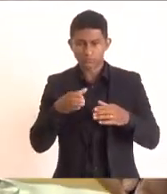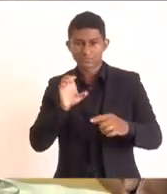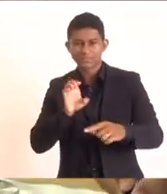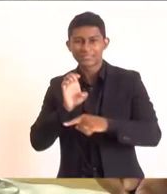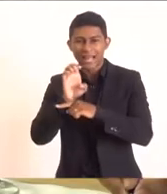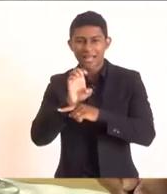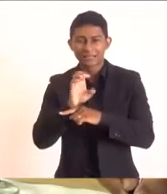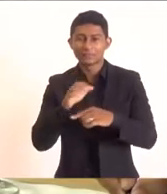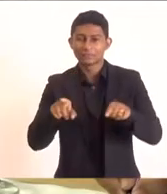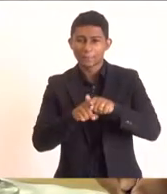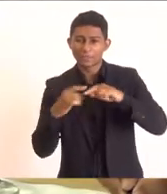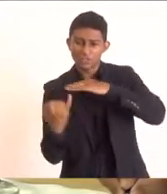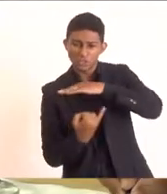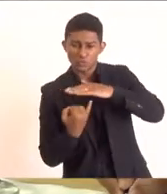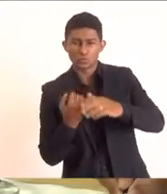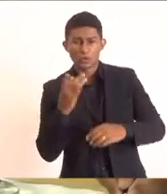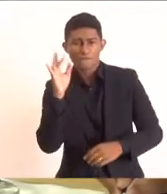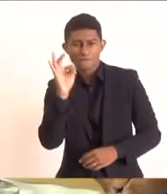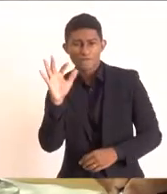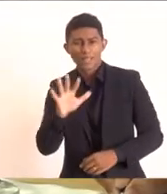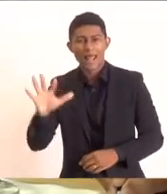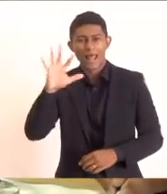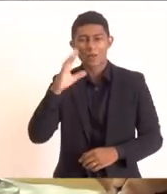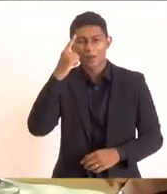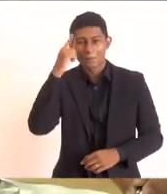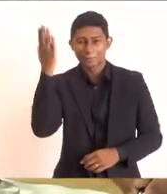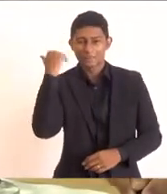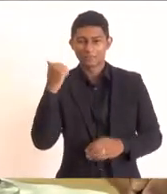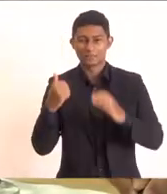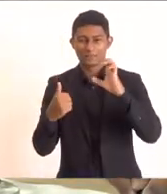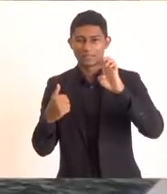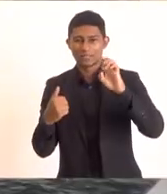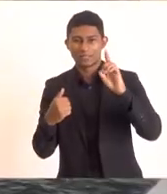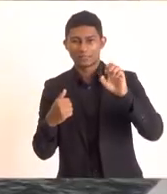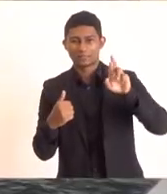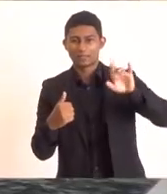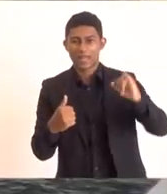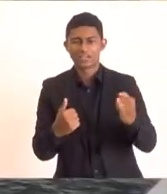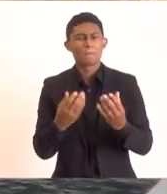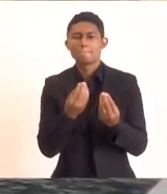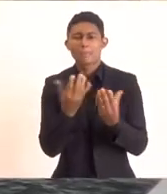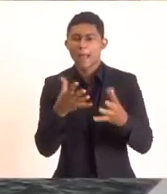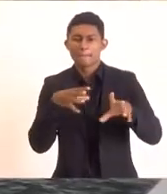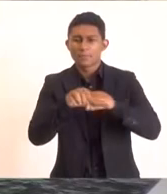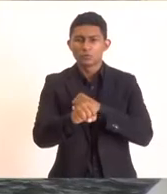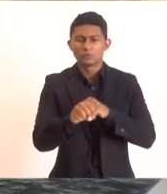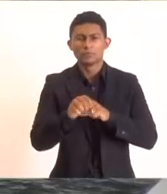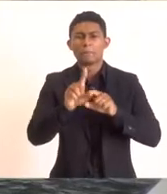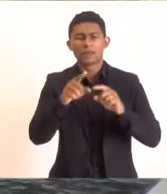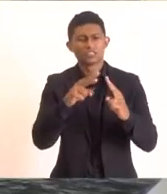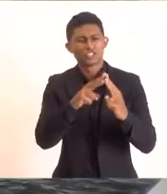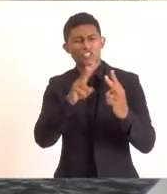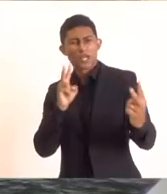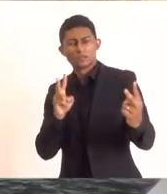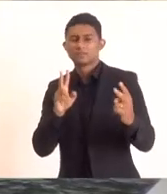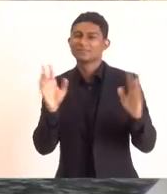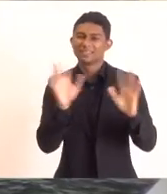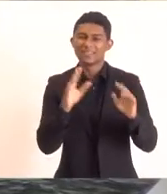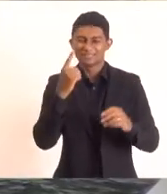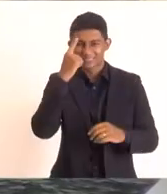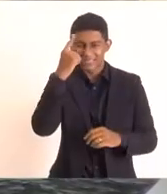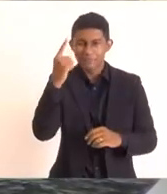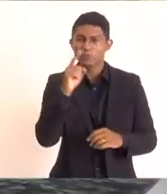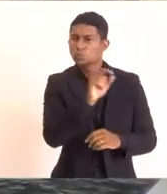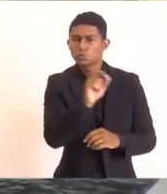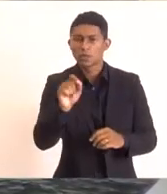institutos federais aos moldes do SEDERJ na graduação. Não com o ensino à distância, mas nos moldes do SEDERJ